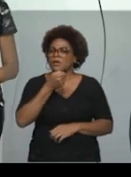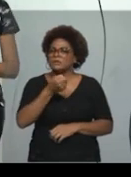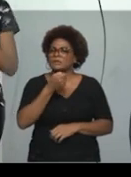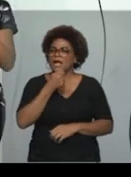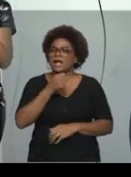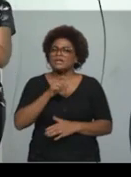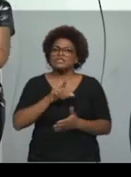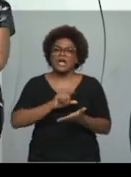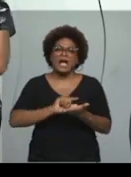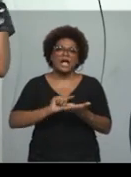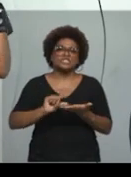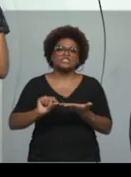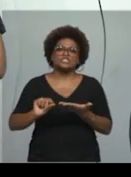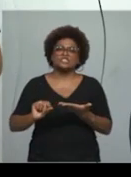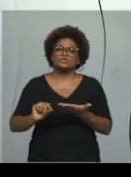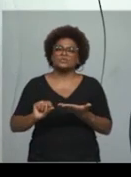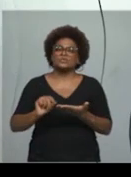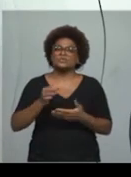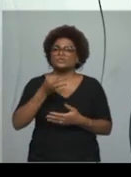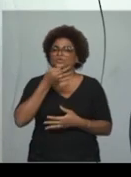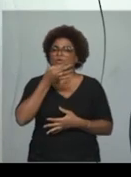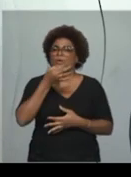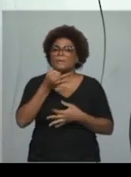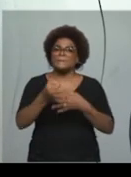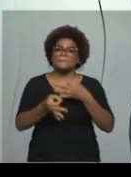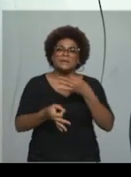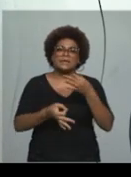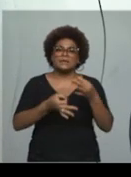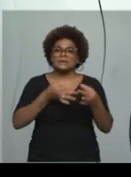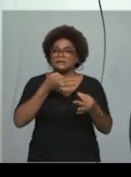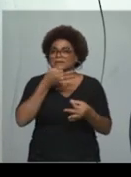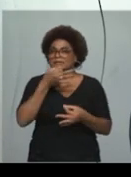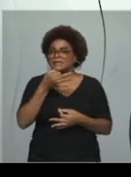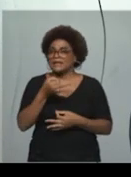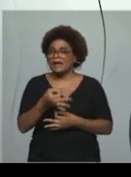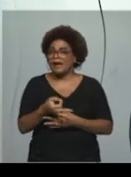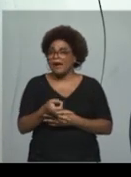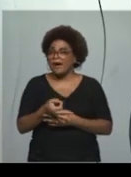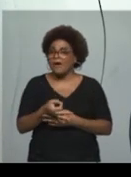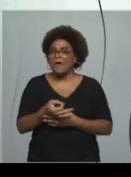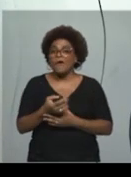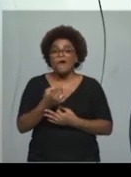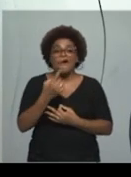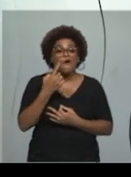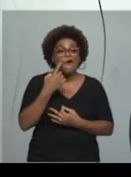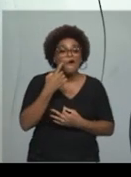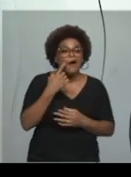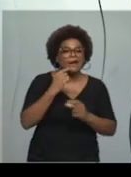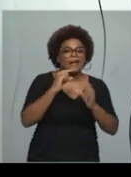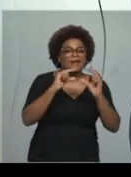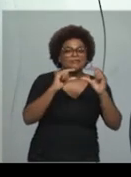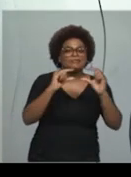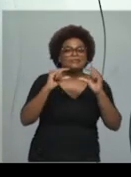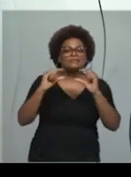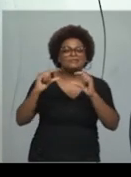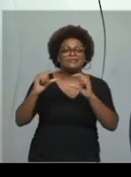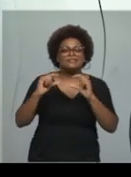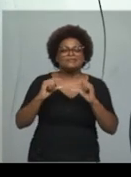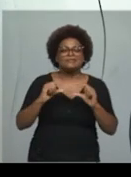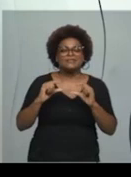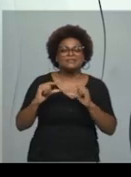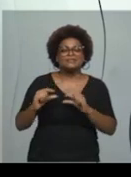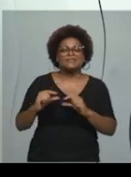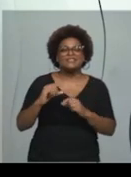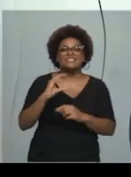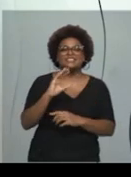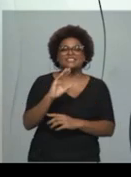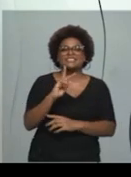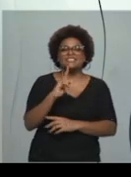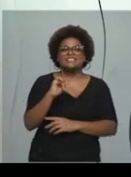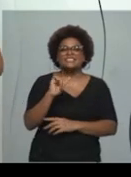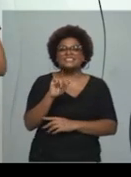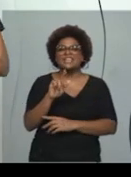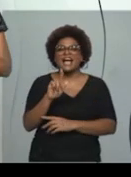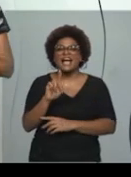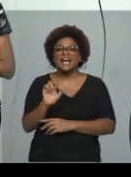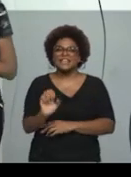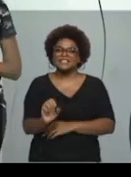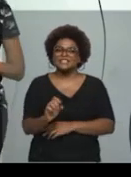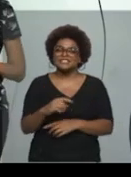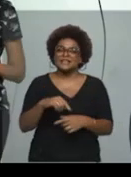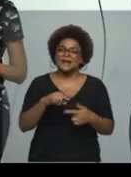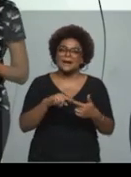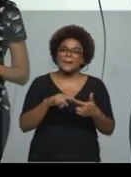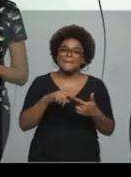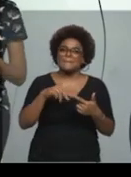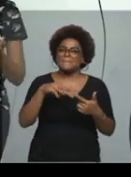Também não se esqueçam, né, das charges, dos memes, das tirinhas, porque vocês